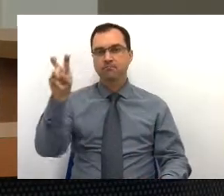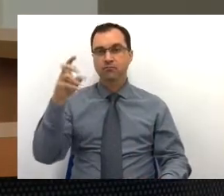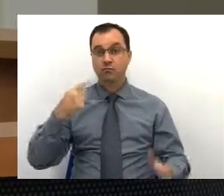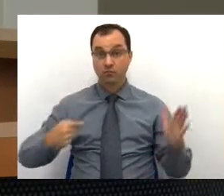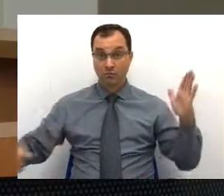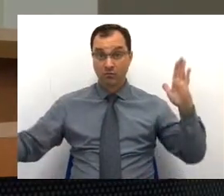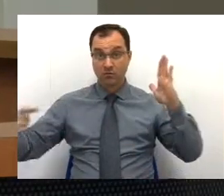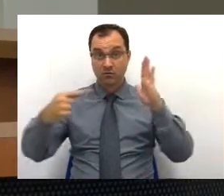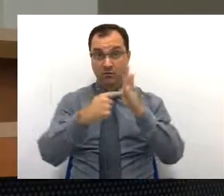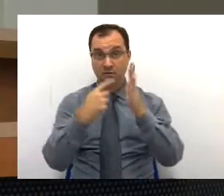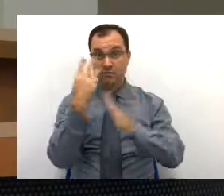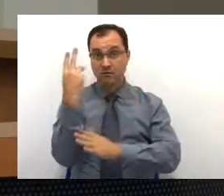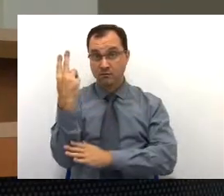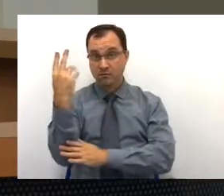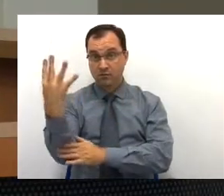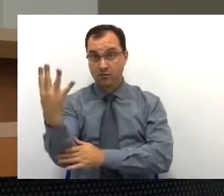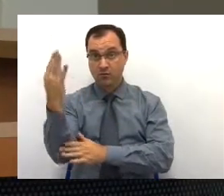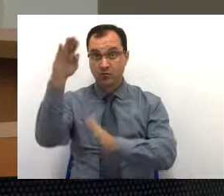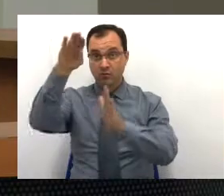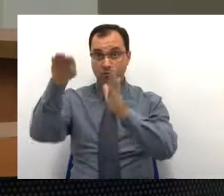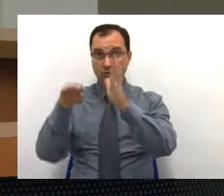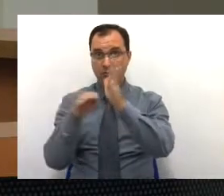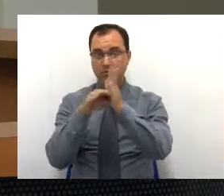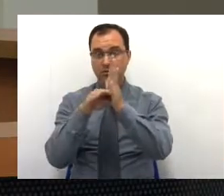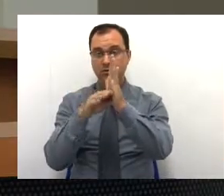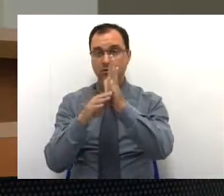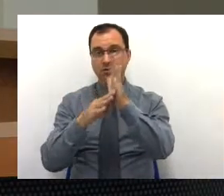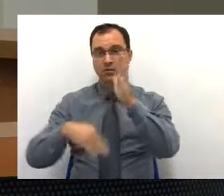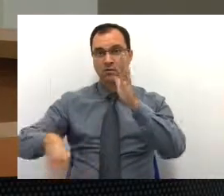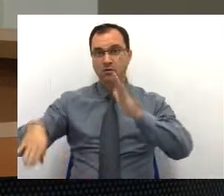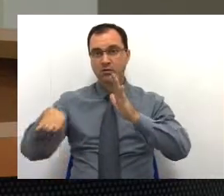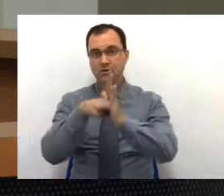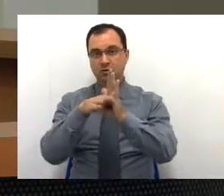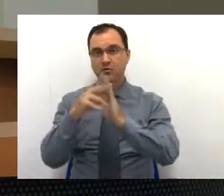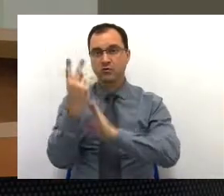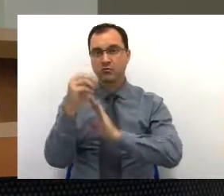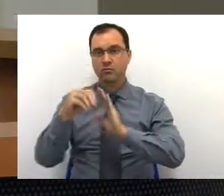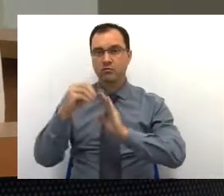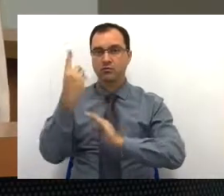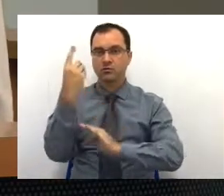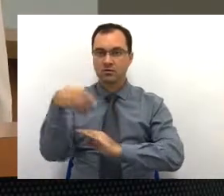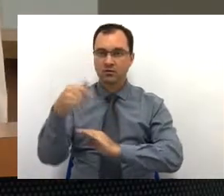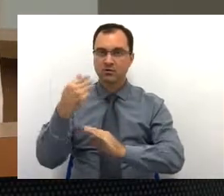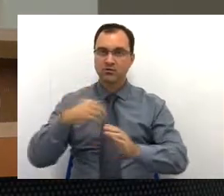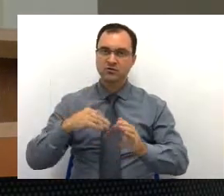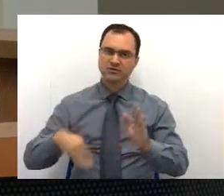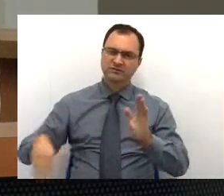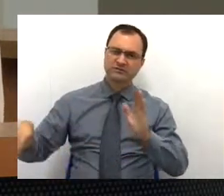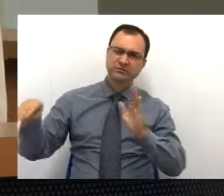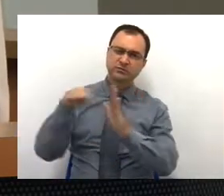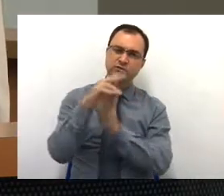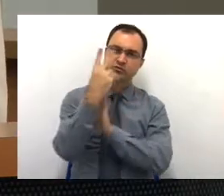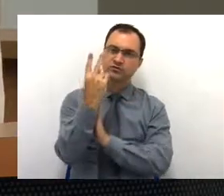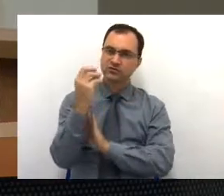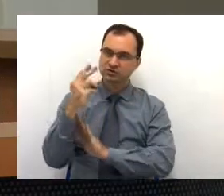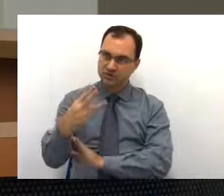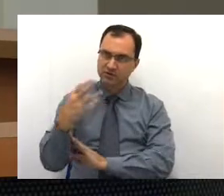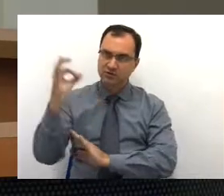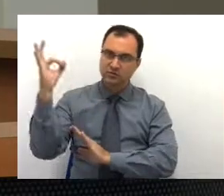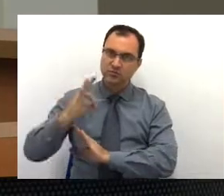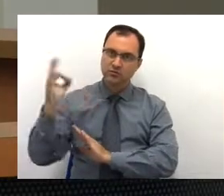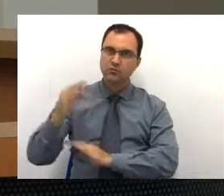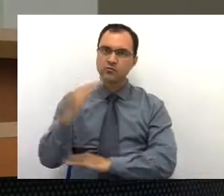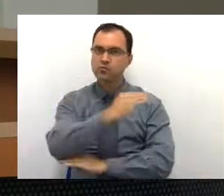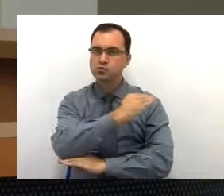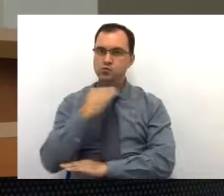é 24, uma redução de 24 até 2017 chegando a 23. Porcentagem, né, taxa de